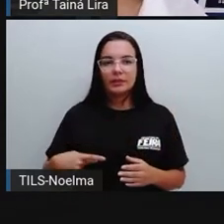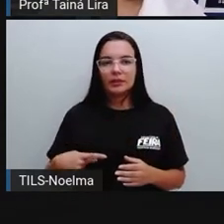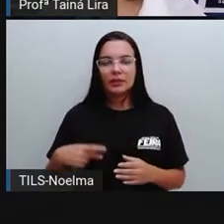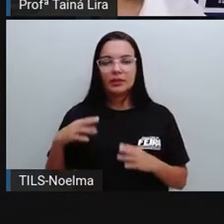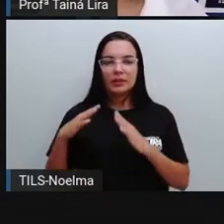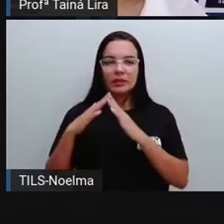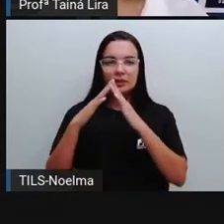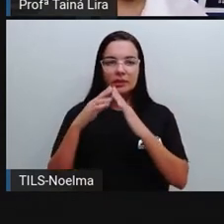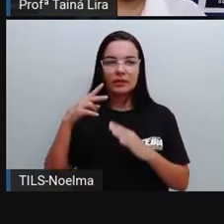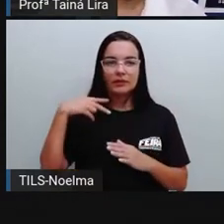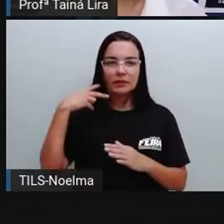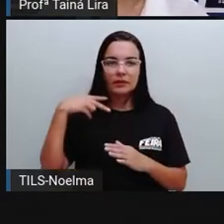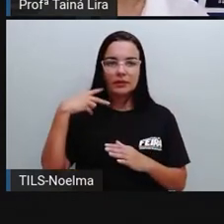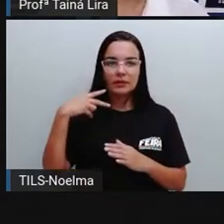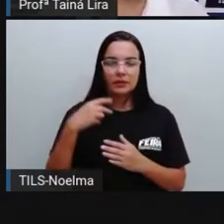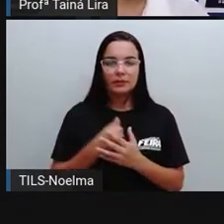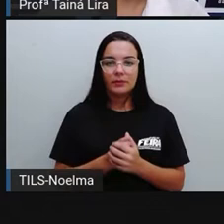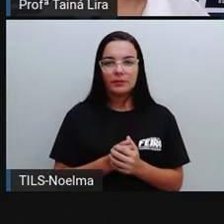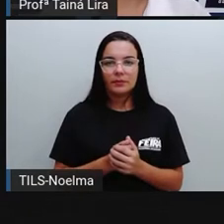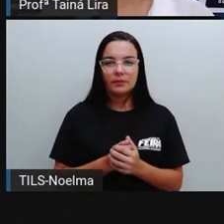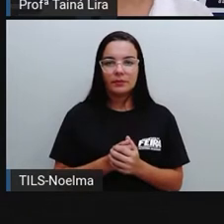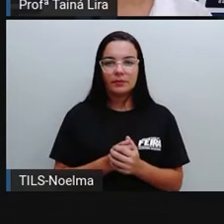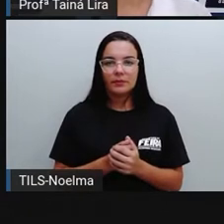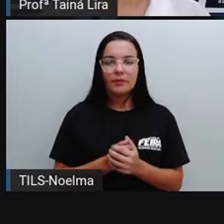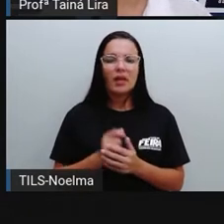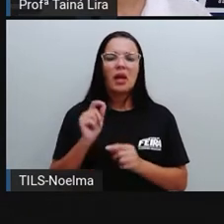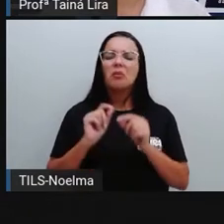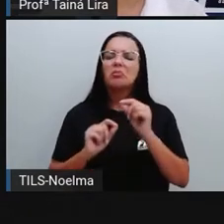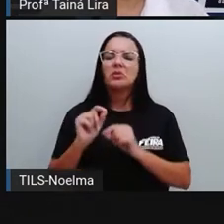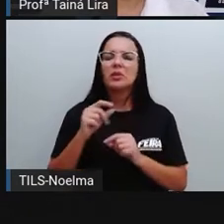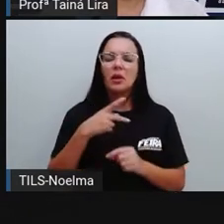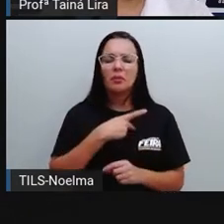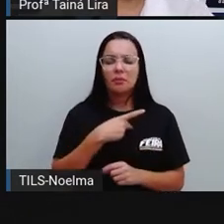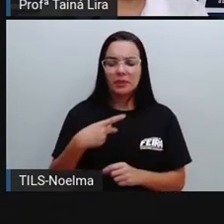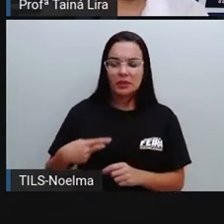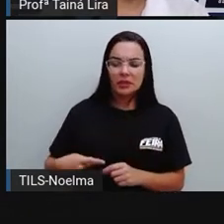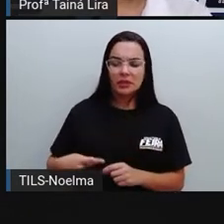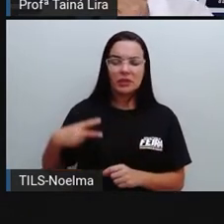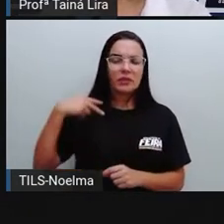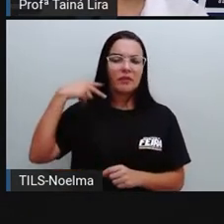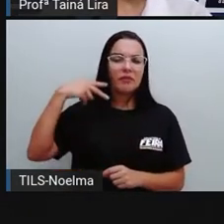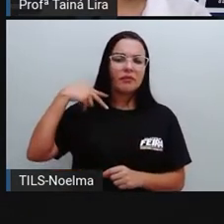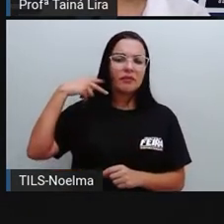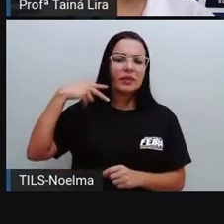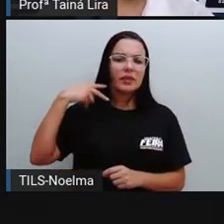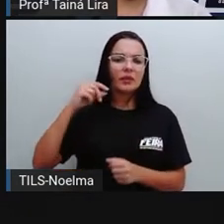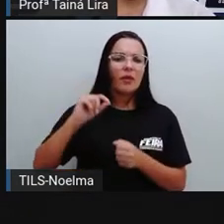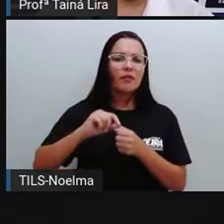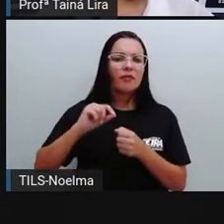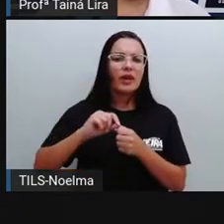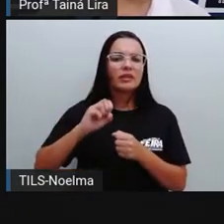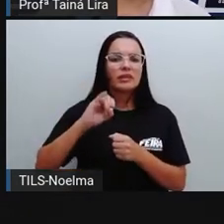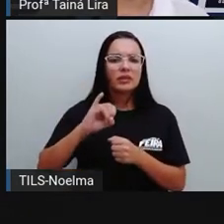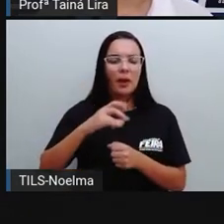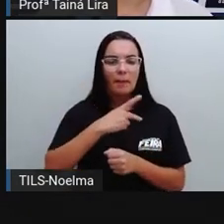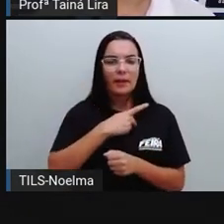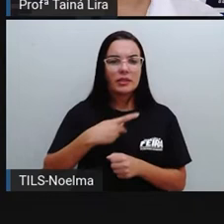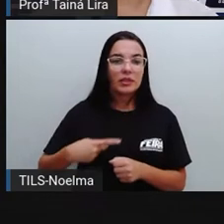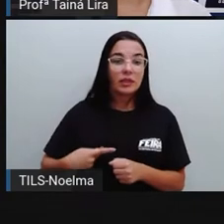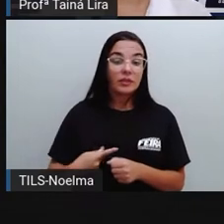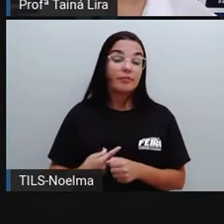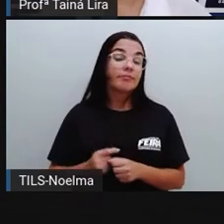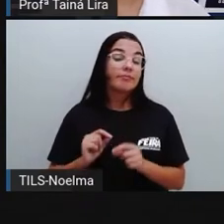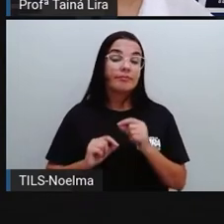Câmara, tá? Pró, e o que é que o vereador Fernando Torres faz enquanto presidente? Bom,